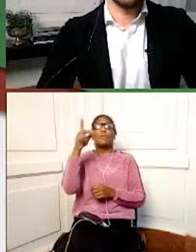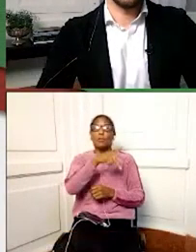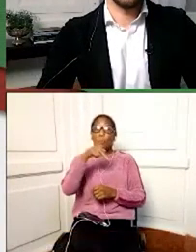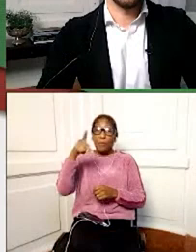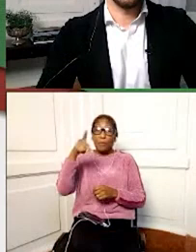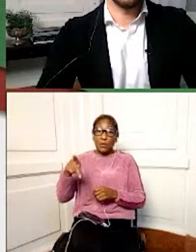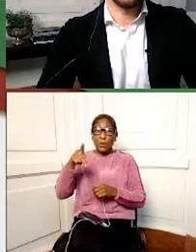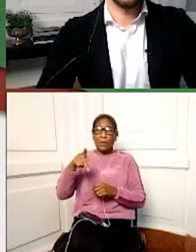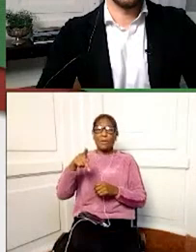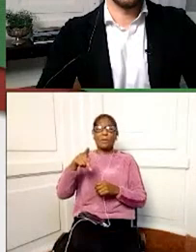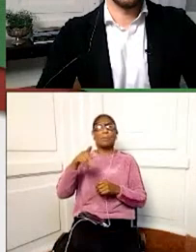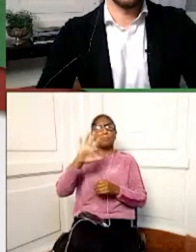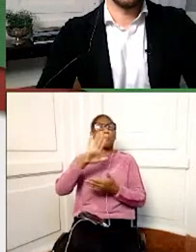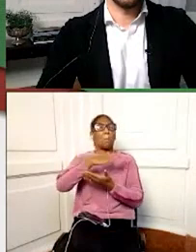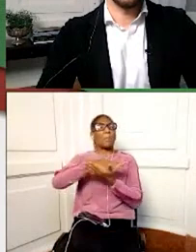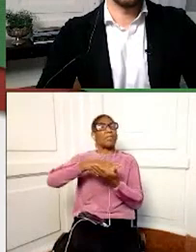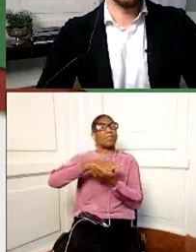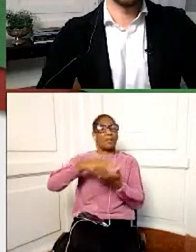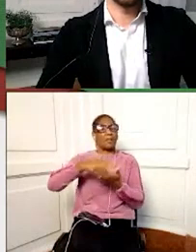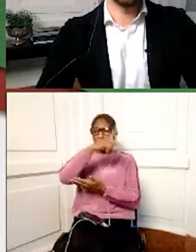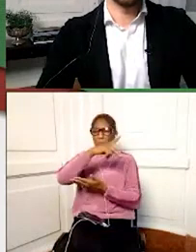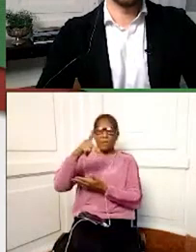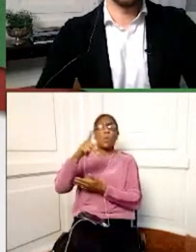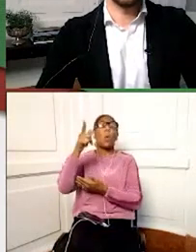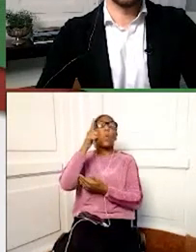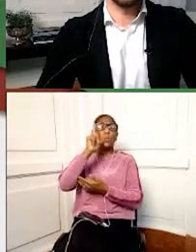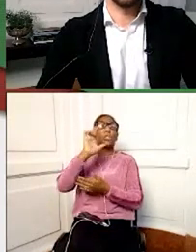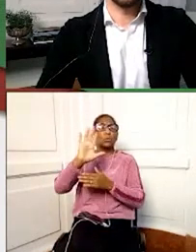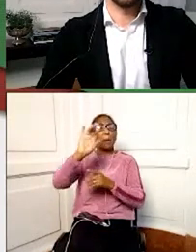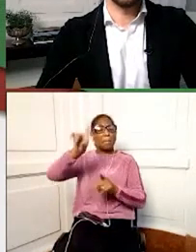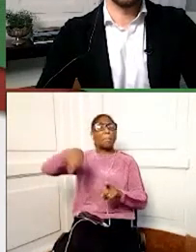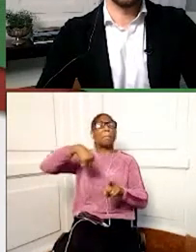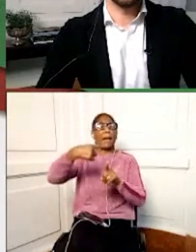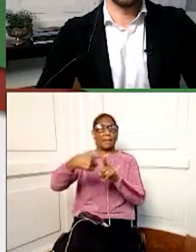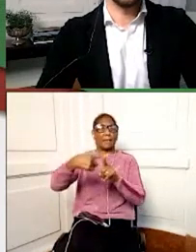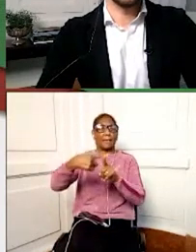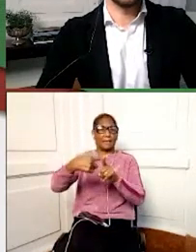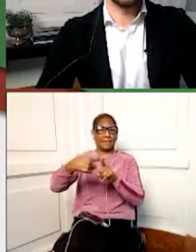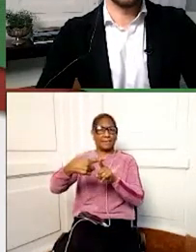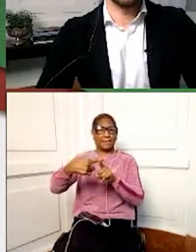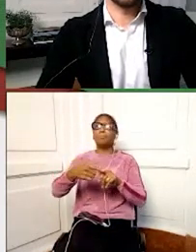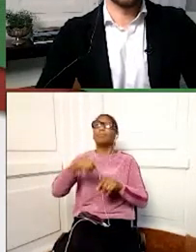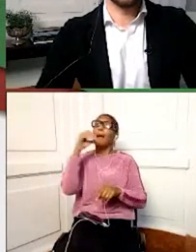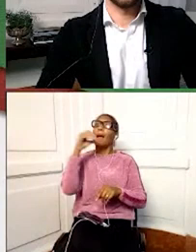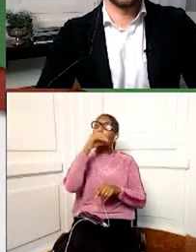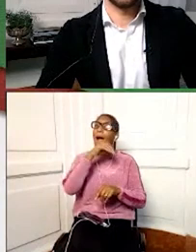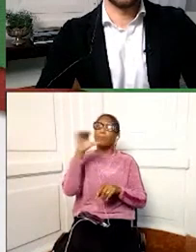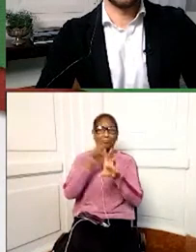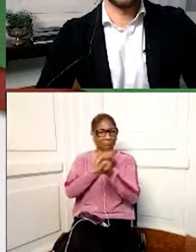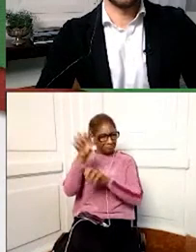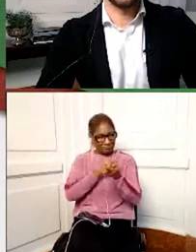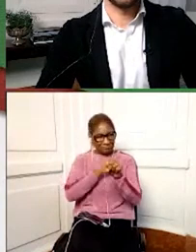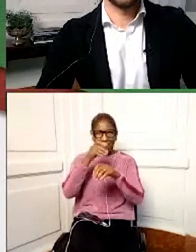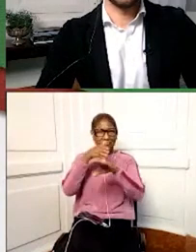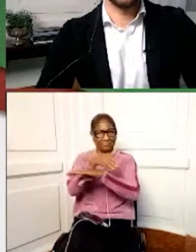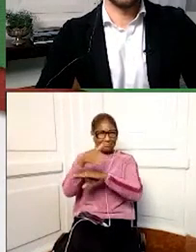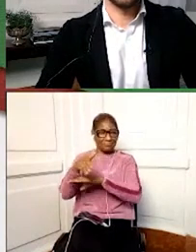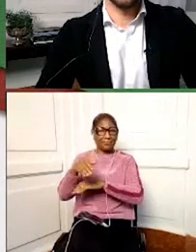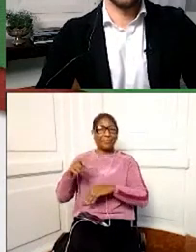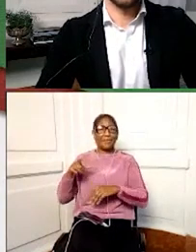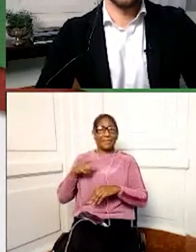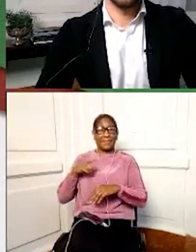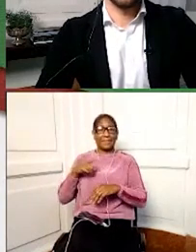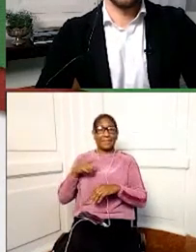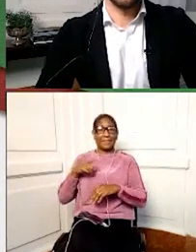metade já fizeram esse primeiro login, mas demonstrando rapidamente, nós temos aqui, o estado